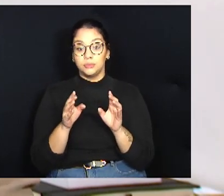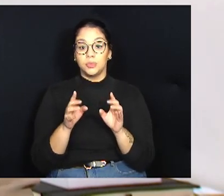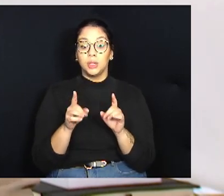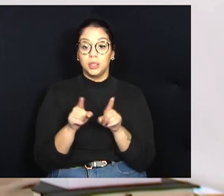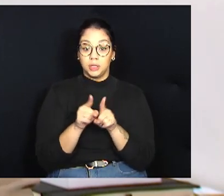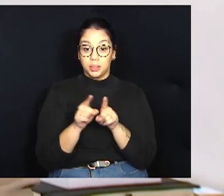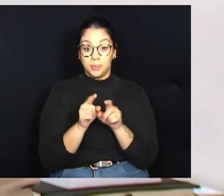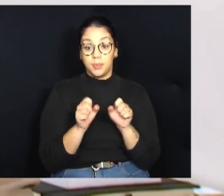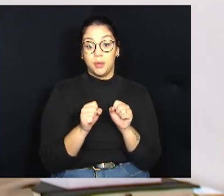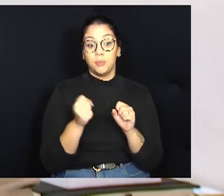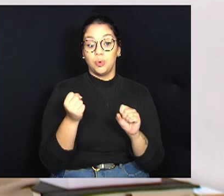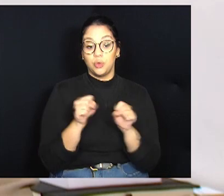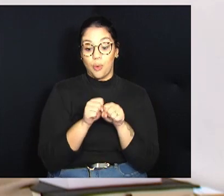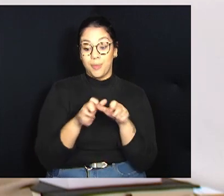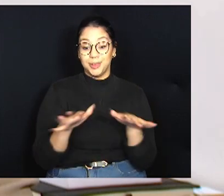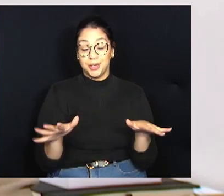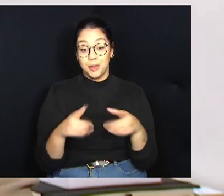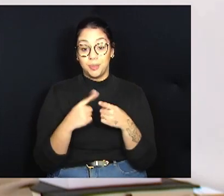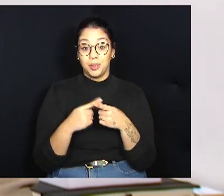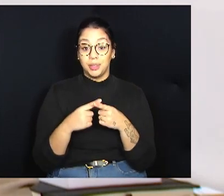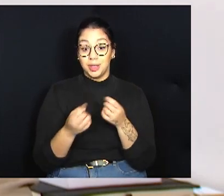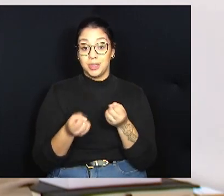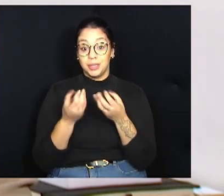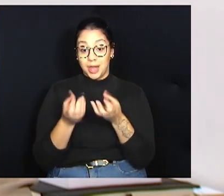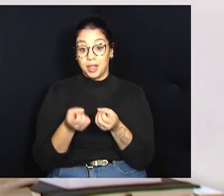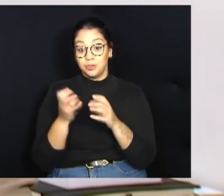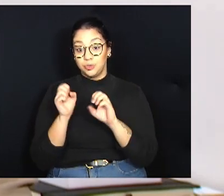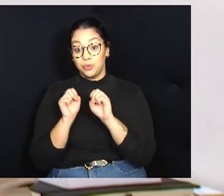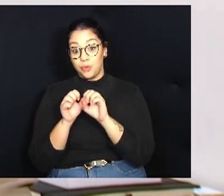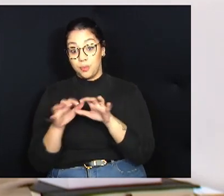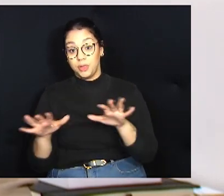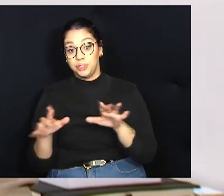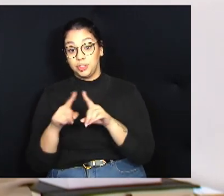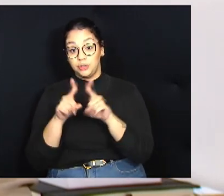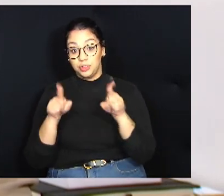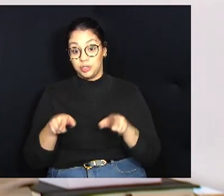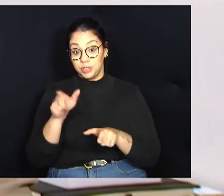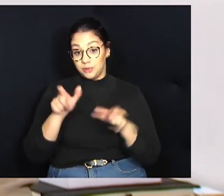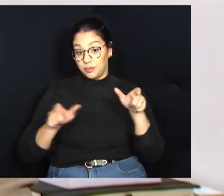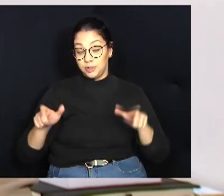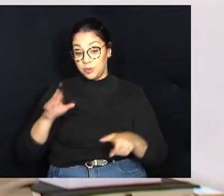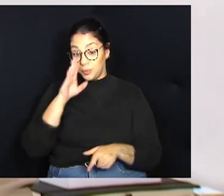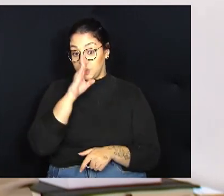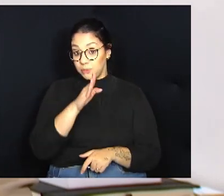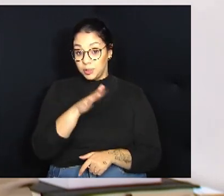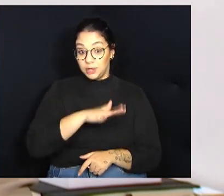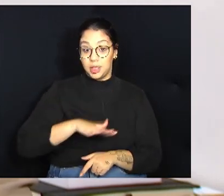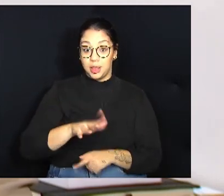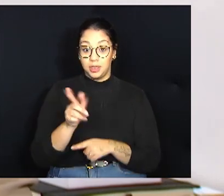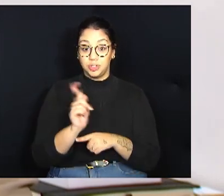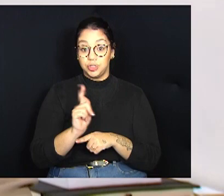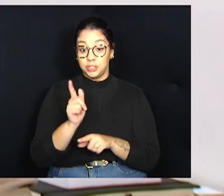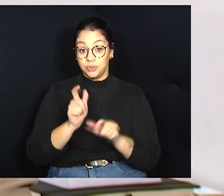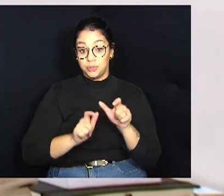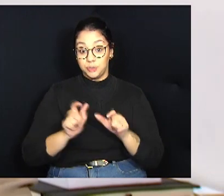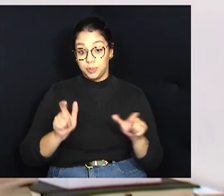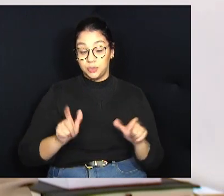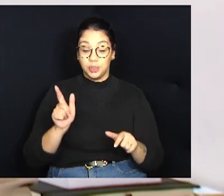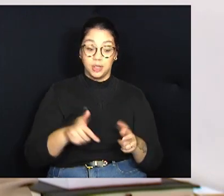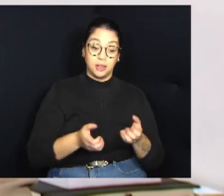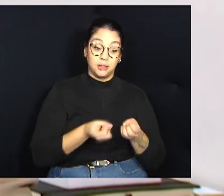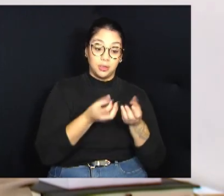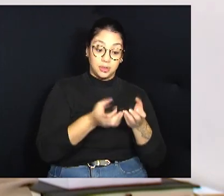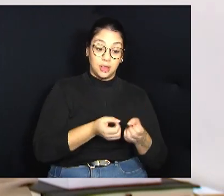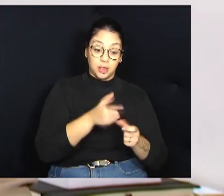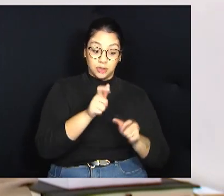compartilhamento, porque a gente também compartilha muitos dados de servidores, principalmente a área de gestão de pessoas. Compartilha dados de servidores com